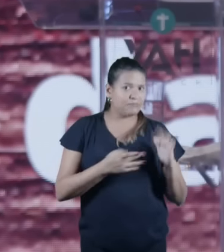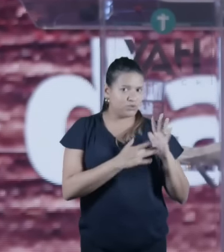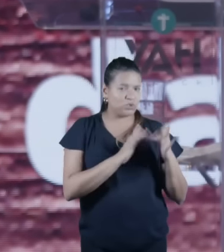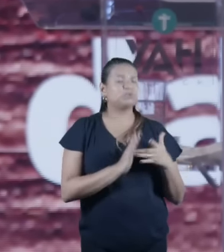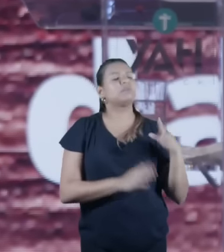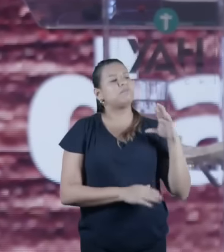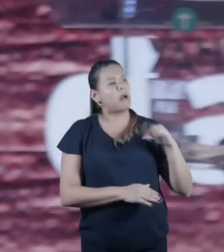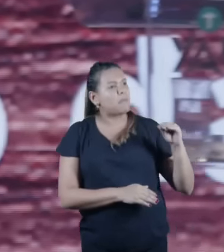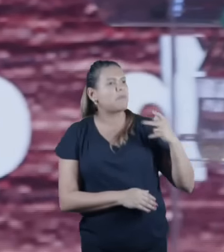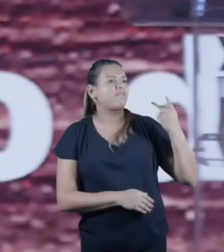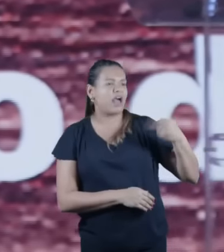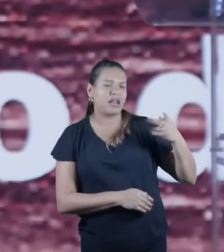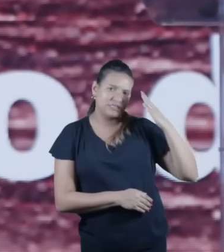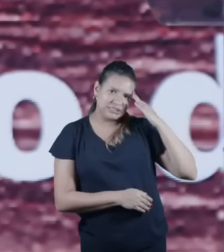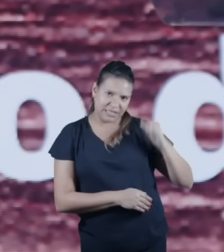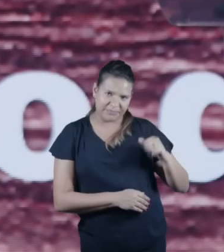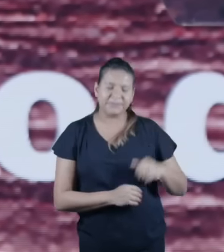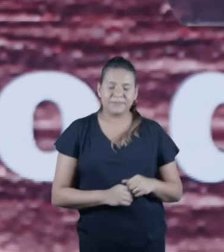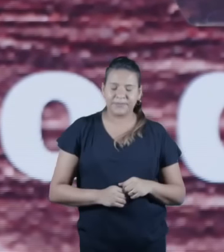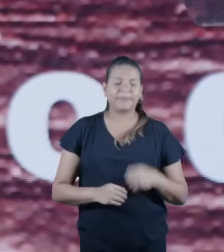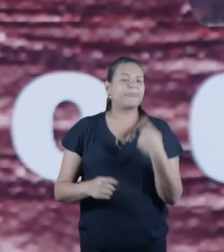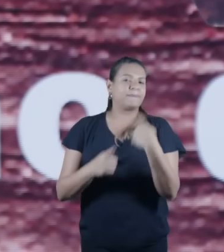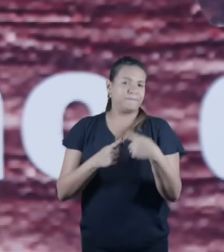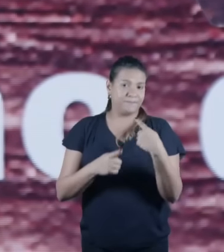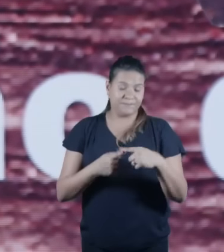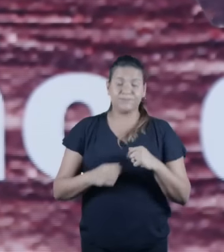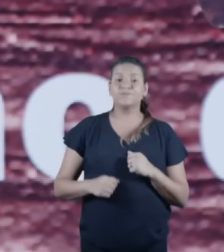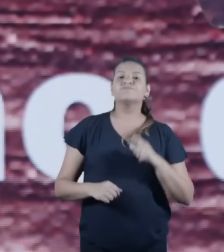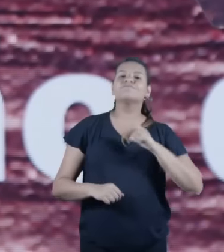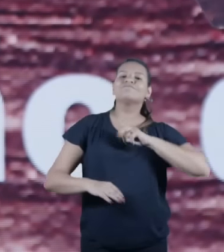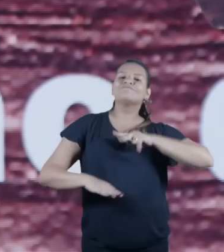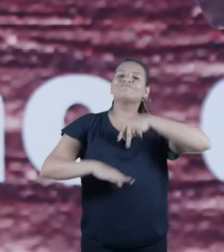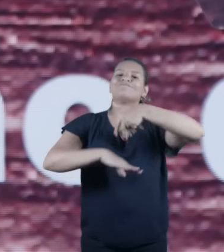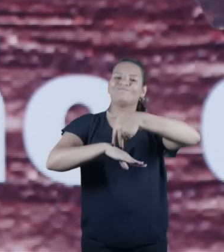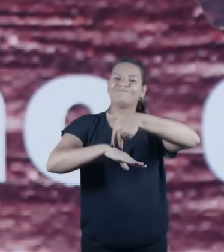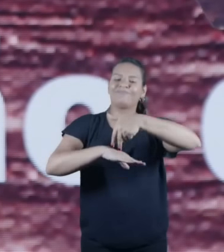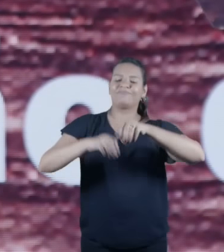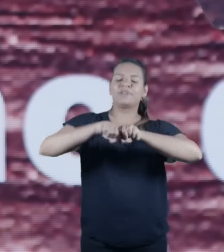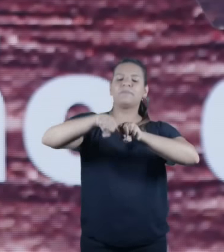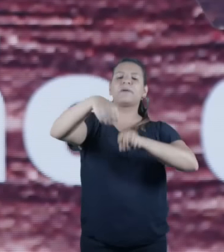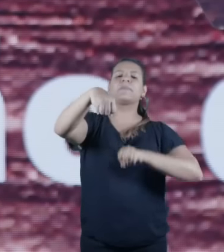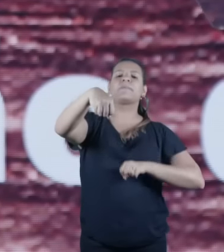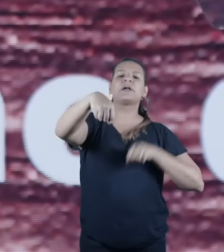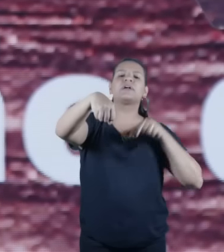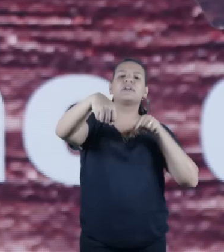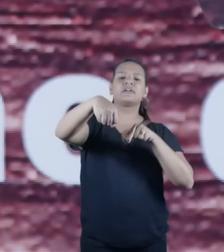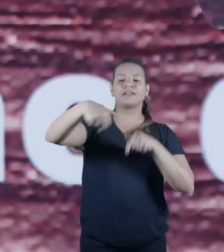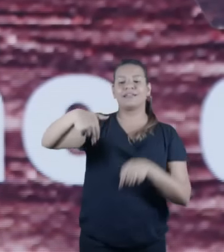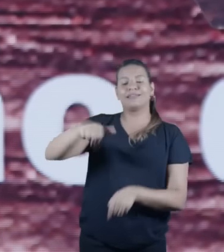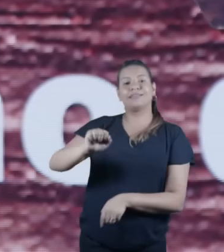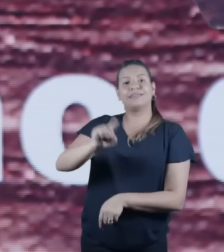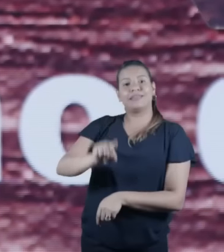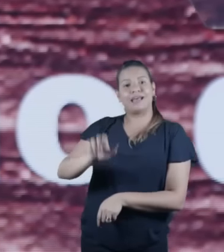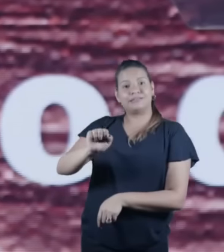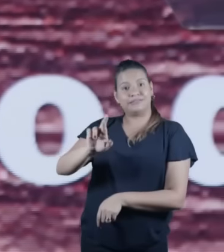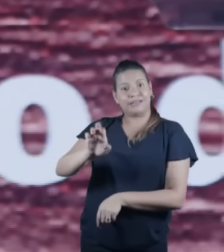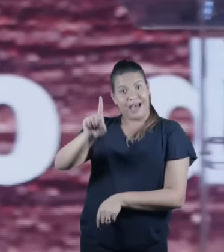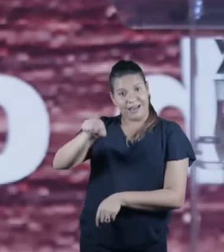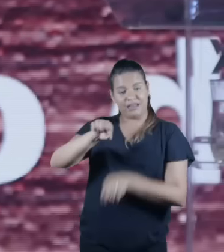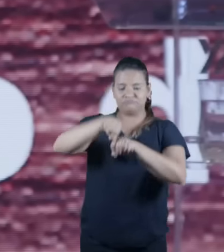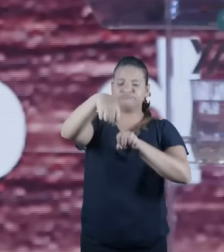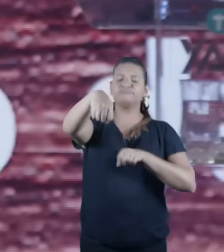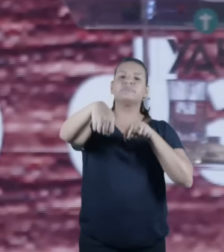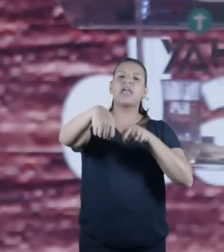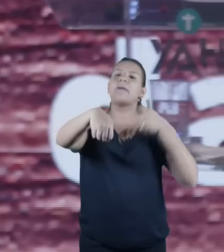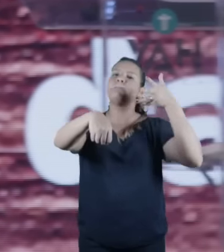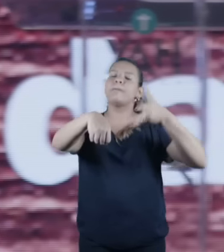sinagogas e abria o pergaminho de Isaías em Nazaré e lia que idioma estava esse pergaminho? hebraico quando ele discutia com os